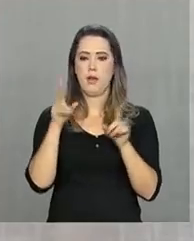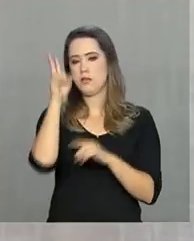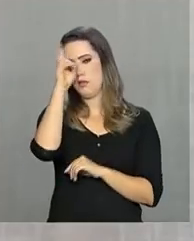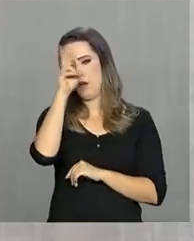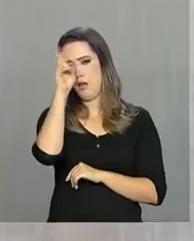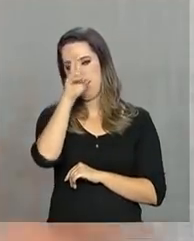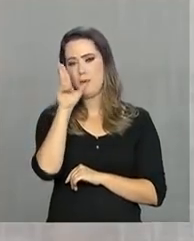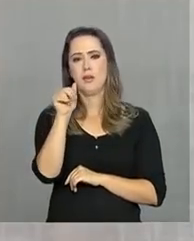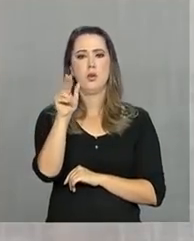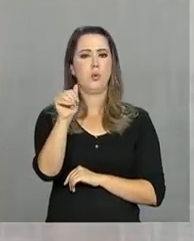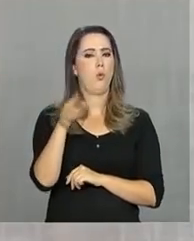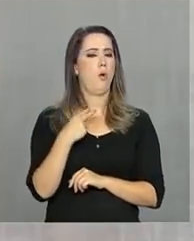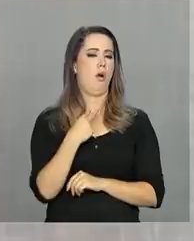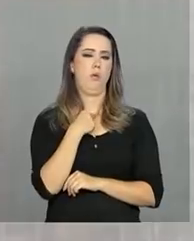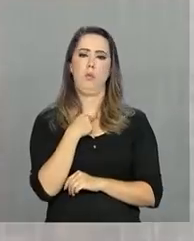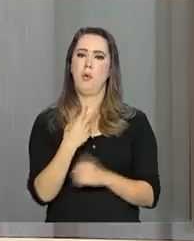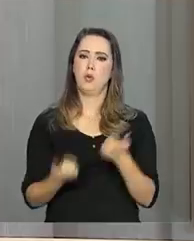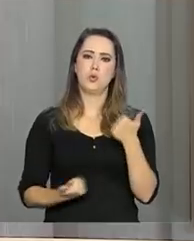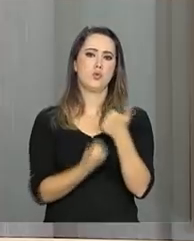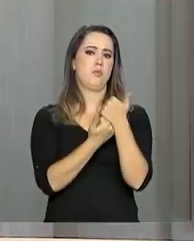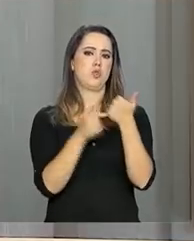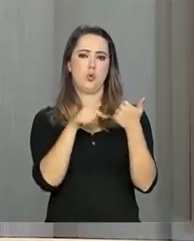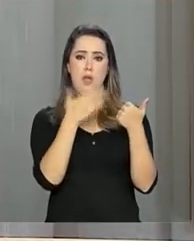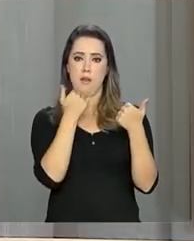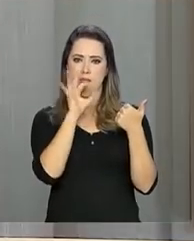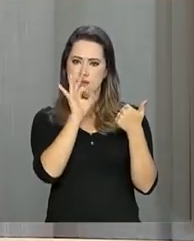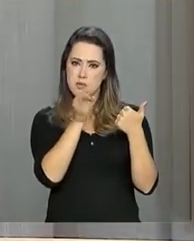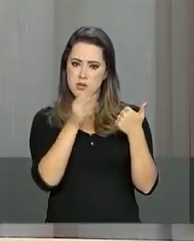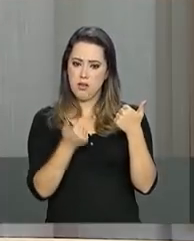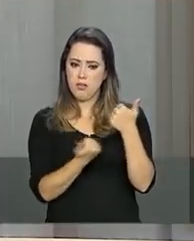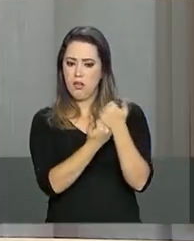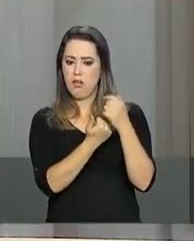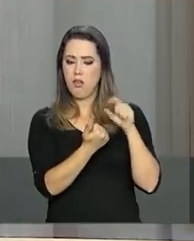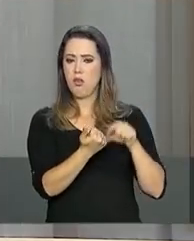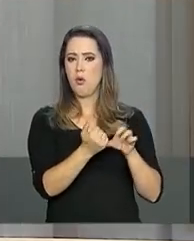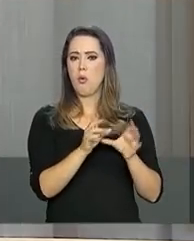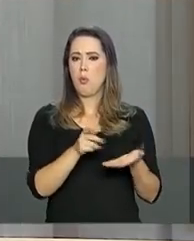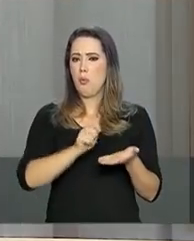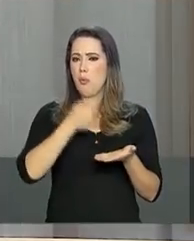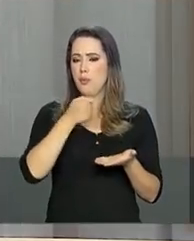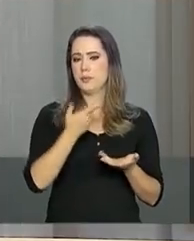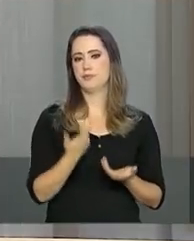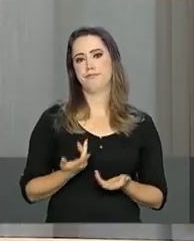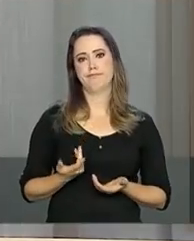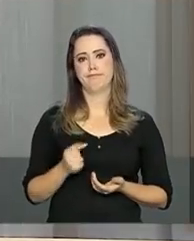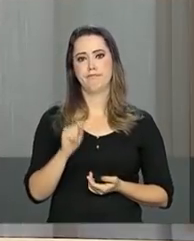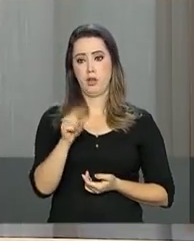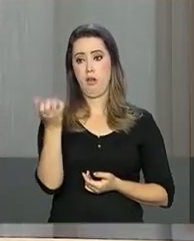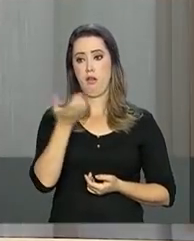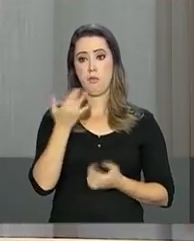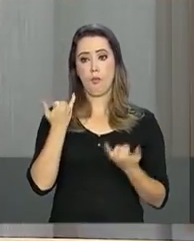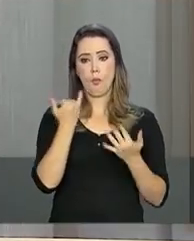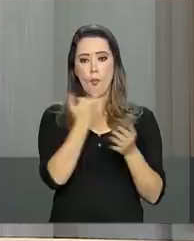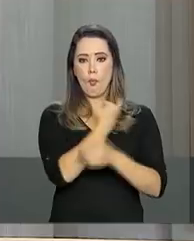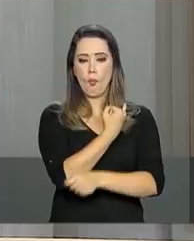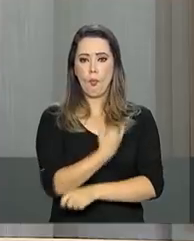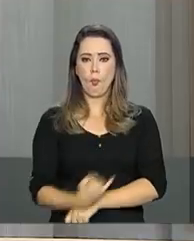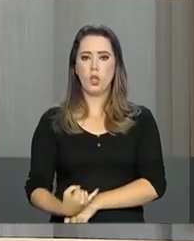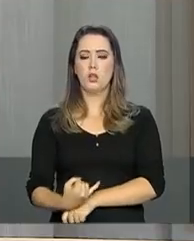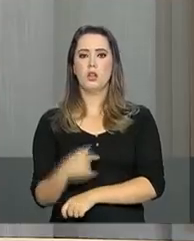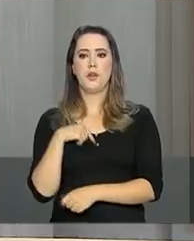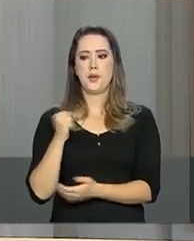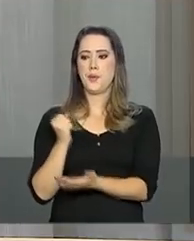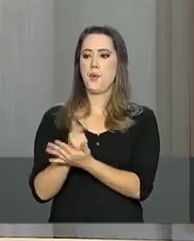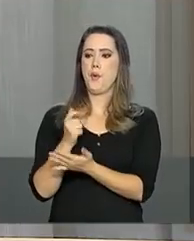suplemento substitui uma boa alimentação. Por exemplo, tem gente que quer emagrecer, aí vai em uma loja de suplemento e compra algum